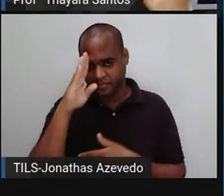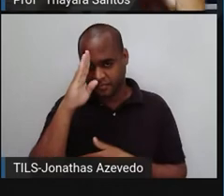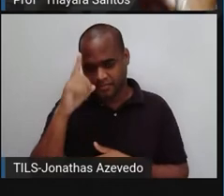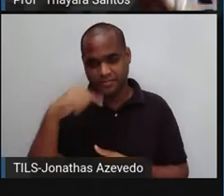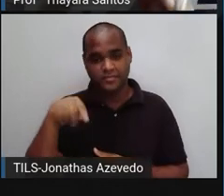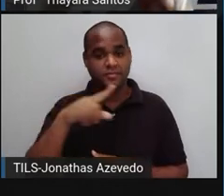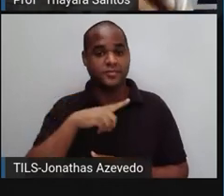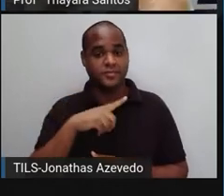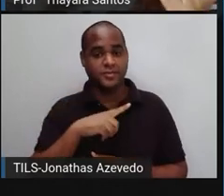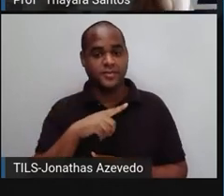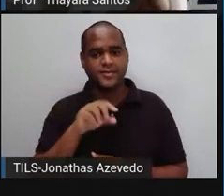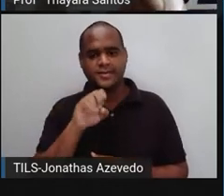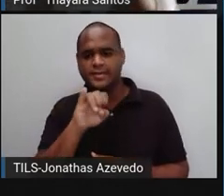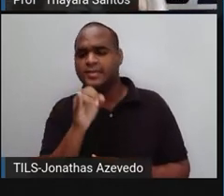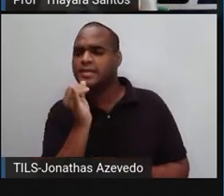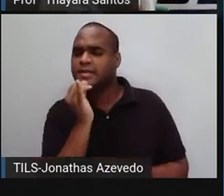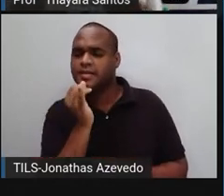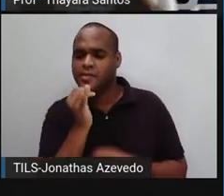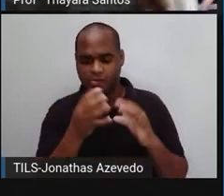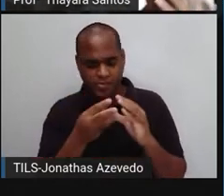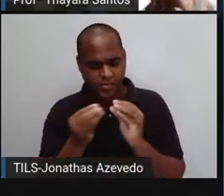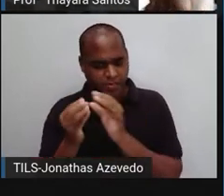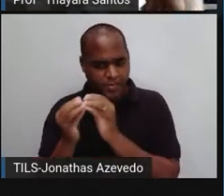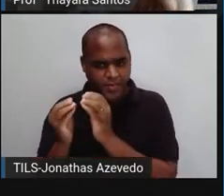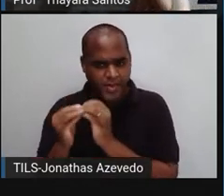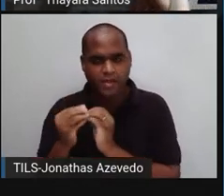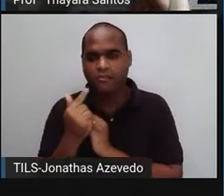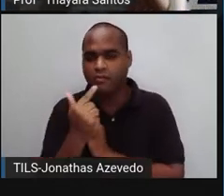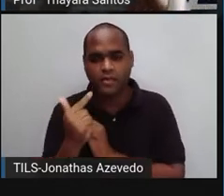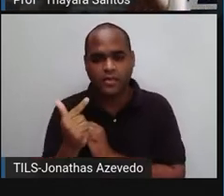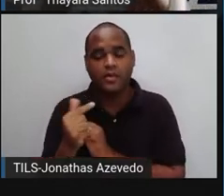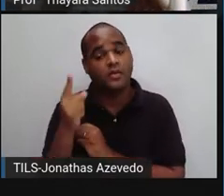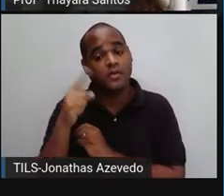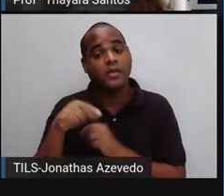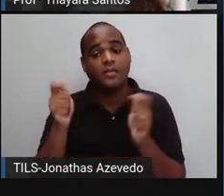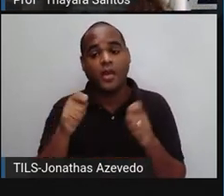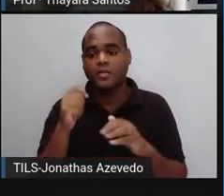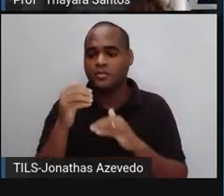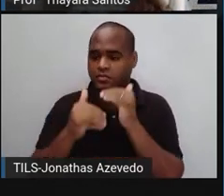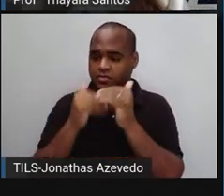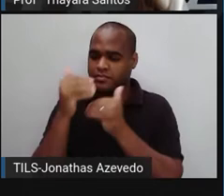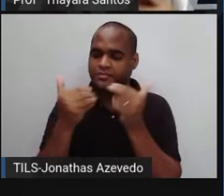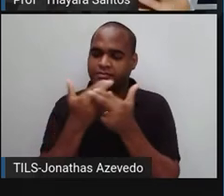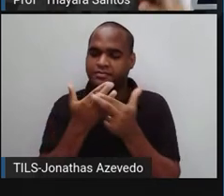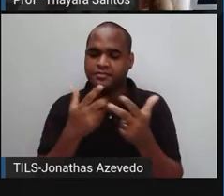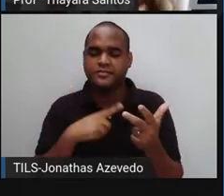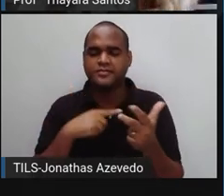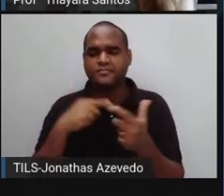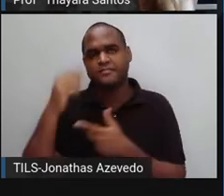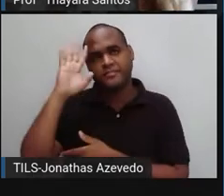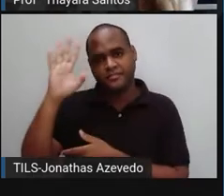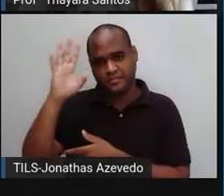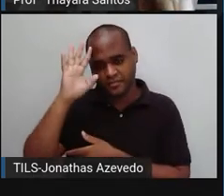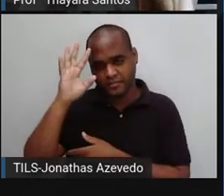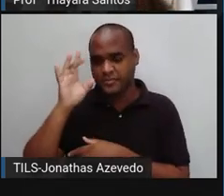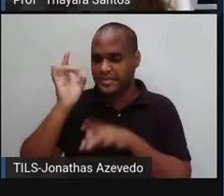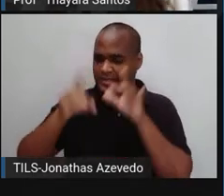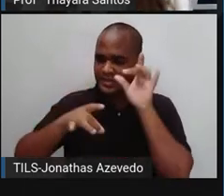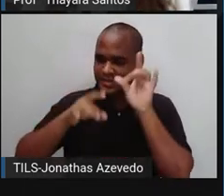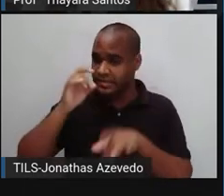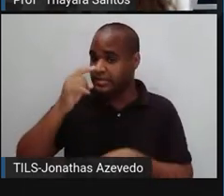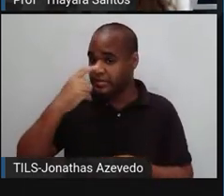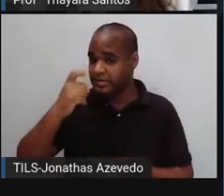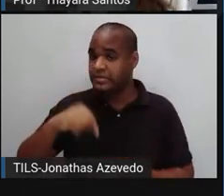a nós. Porque, se não houvesse decomposição, se não tivesse fungo e bactéria fazendo esse processo de decomposição, imagina o tanto de lixo que ia estar nesse